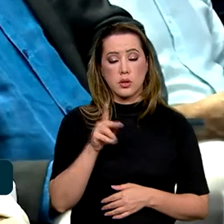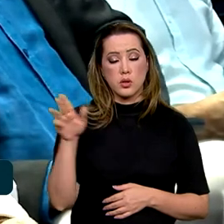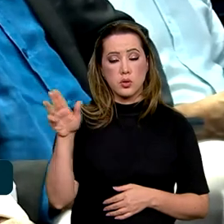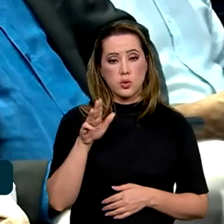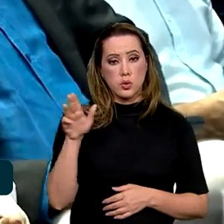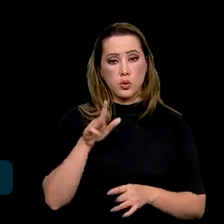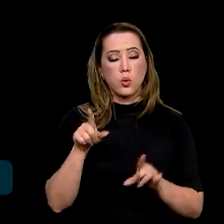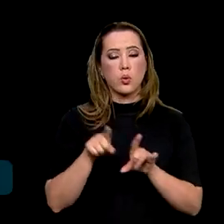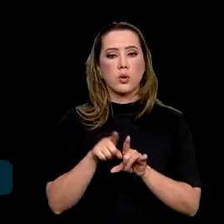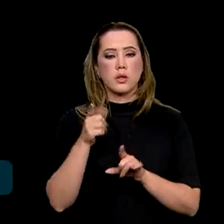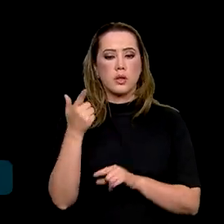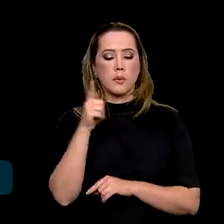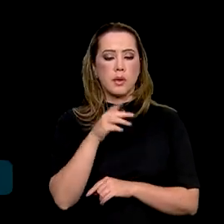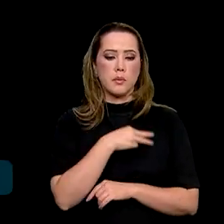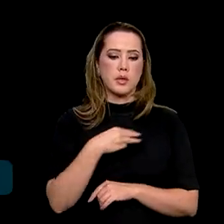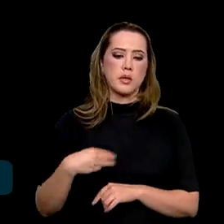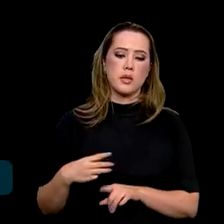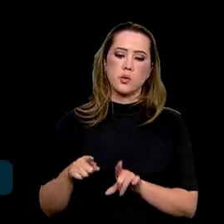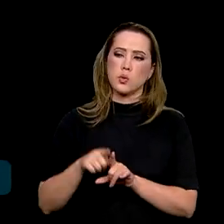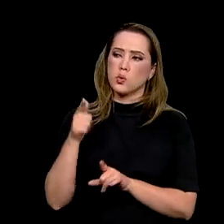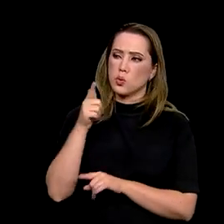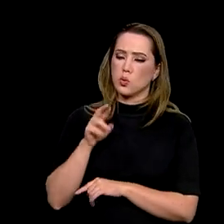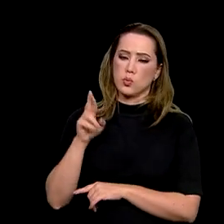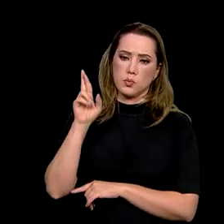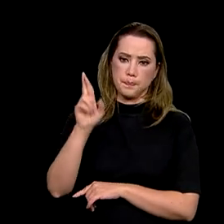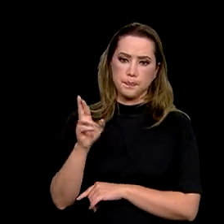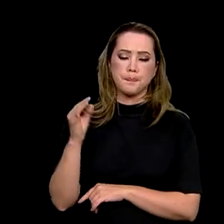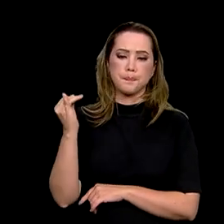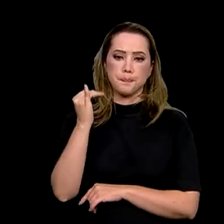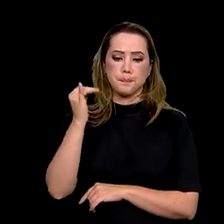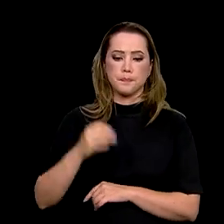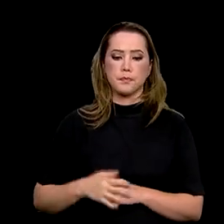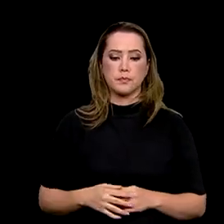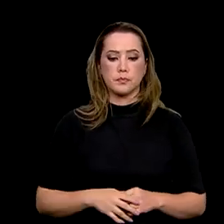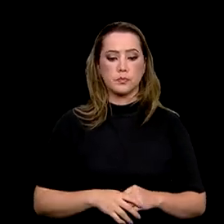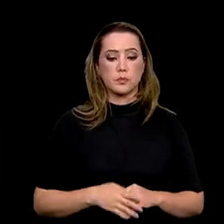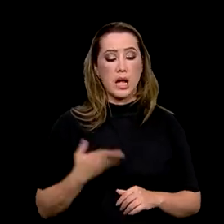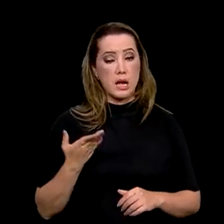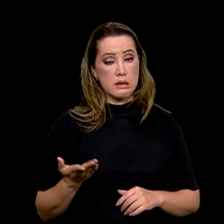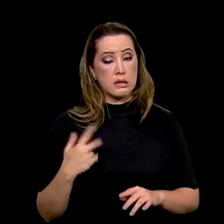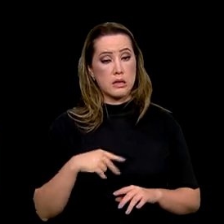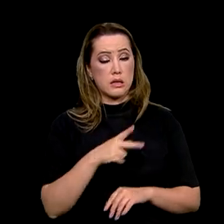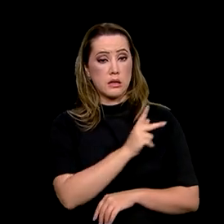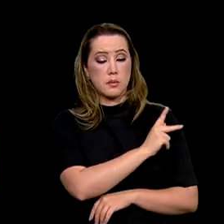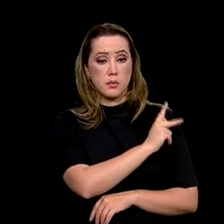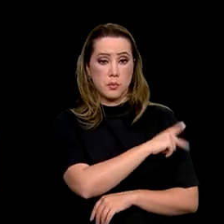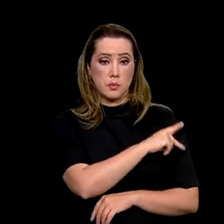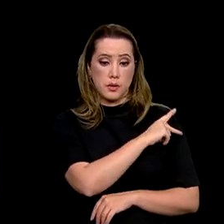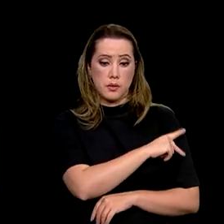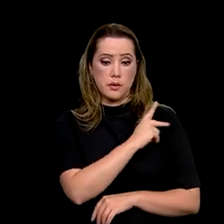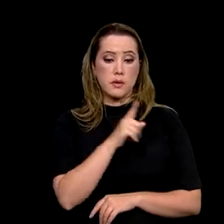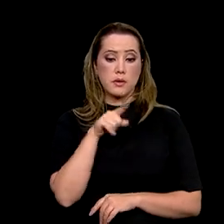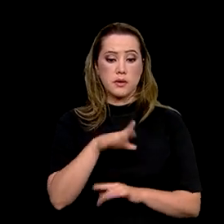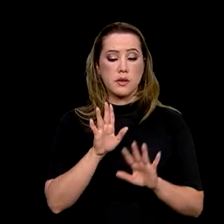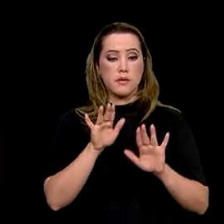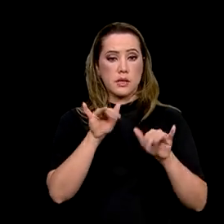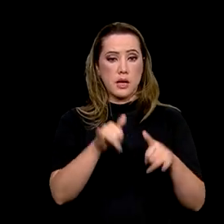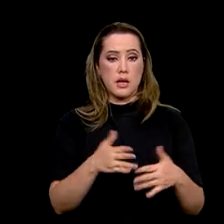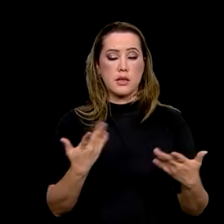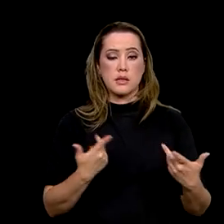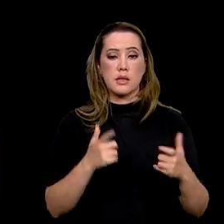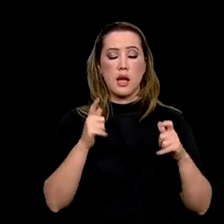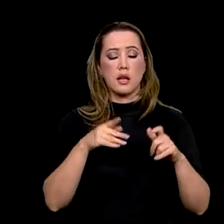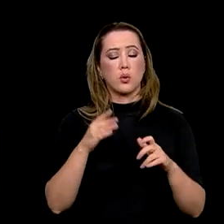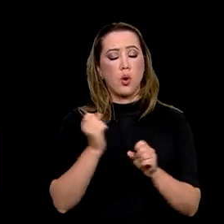autoridades. Está pronta em Teresina, talvez, das obras mais importantes. O elevado do mercado do peixe, que